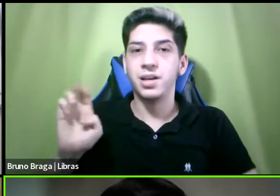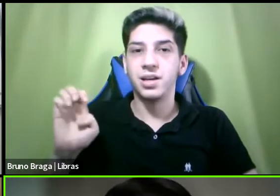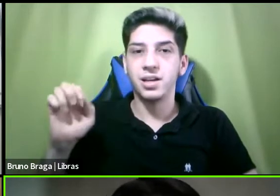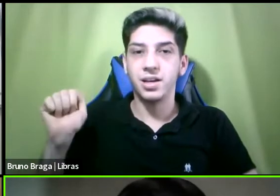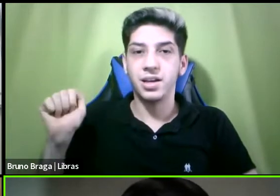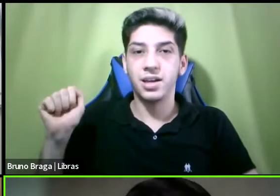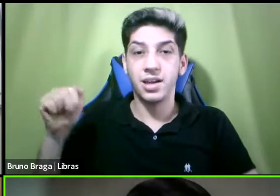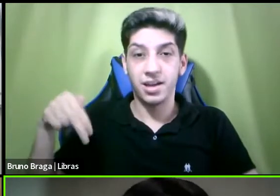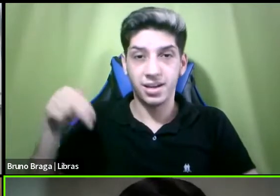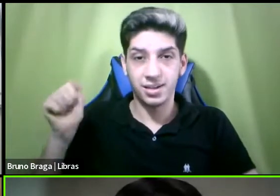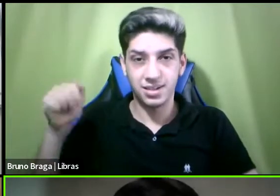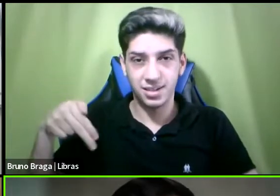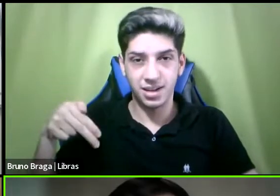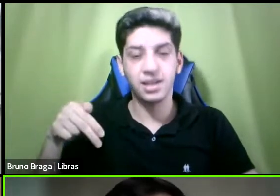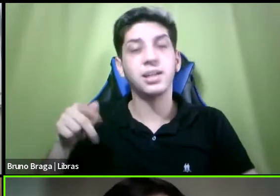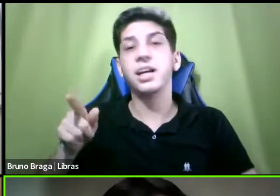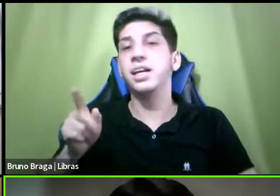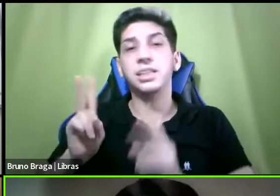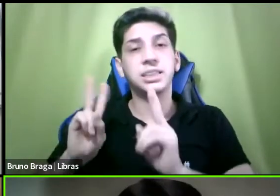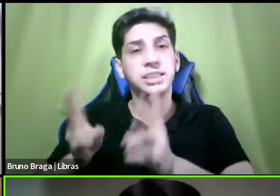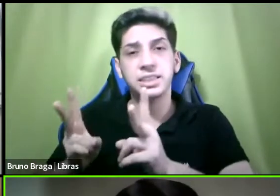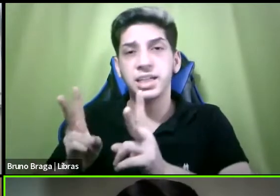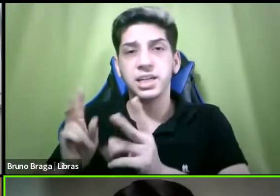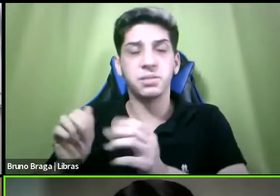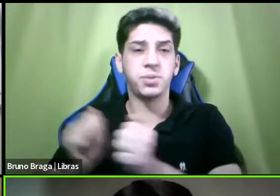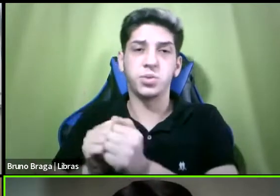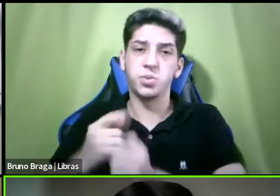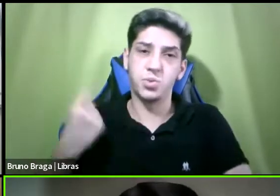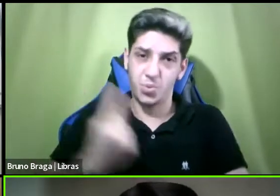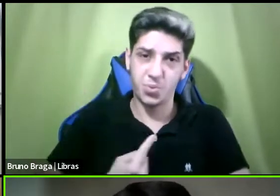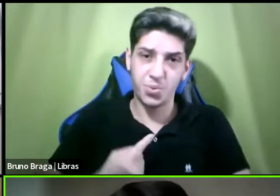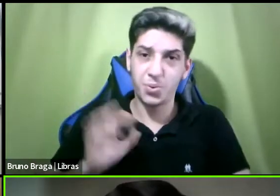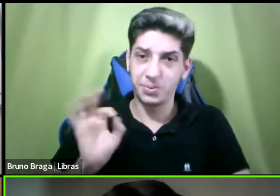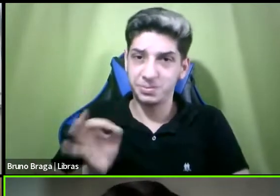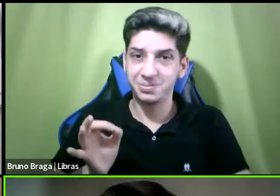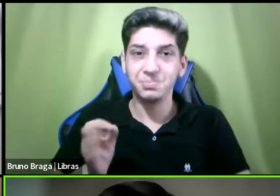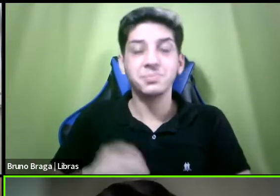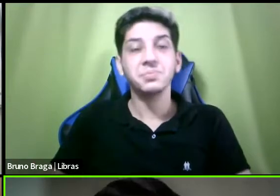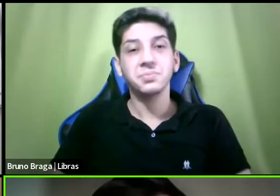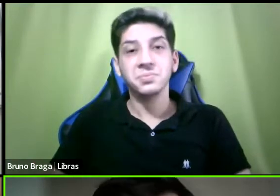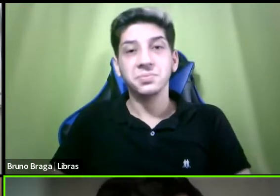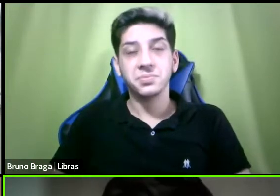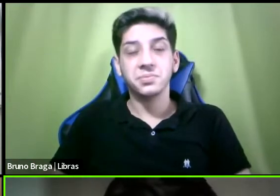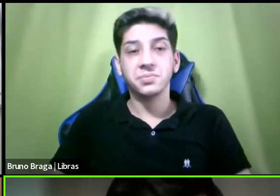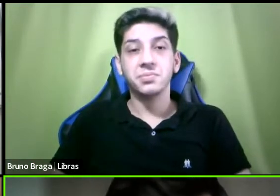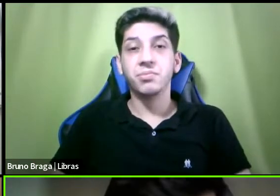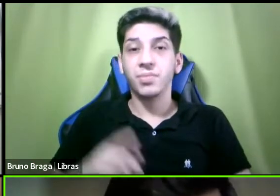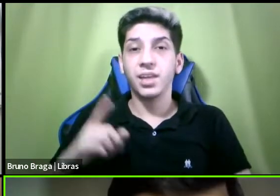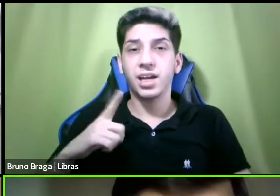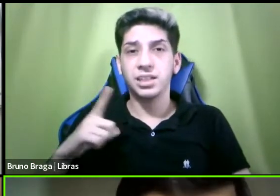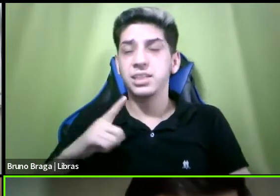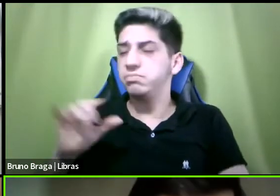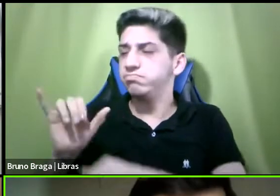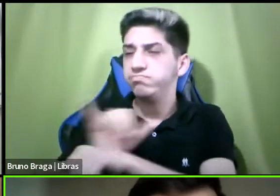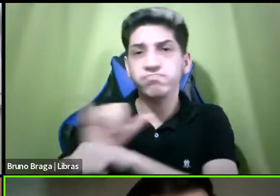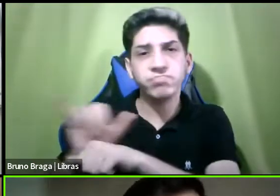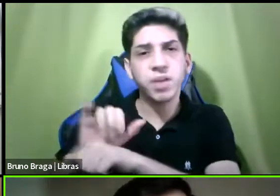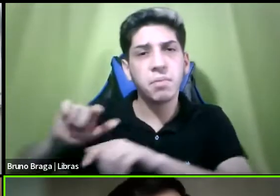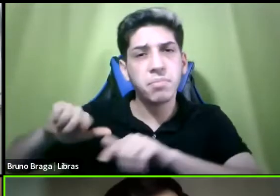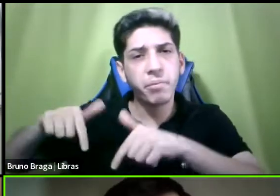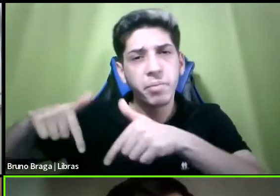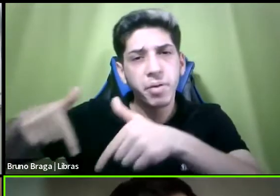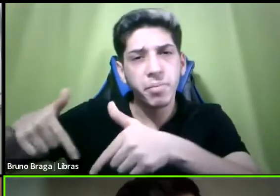tanto vem conosco né Luciana assim articulando diversas ações